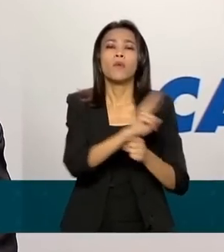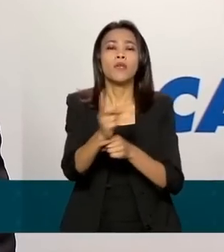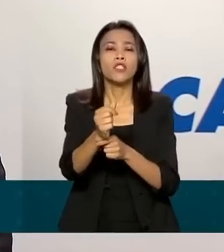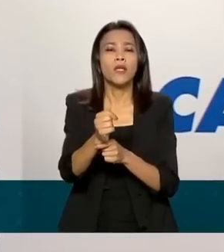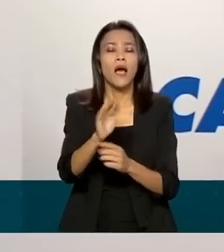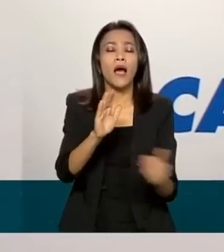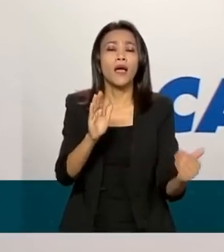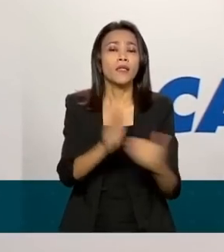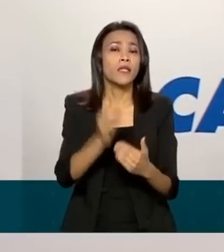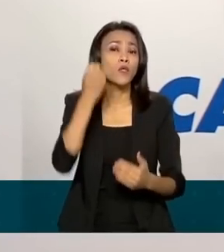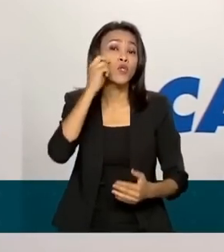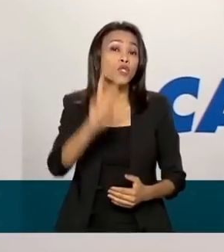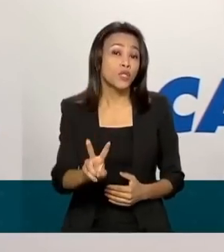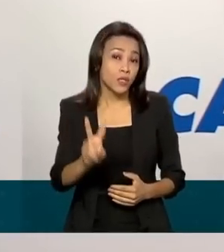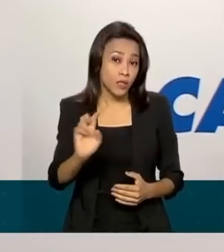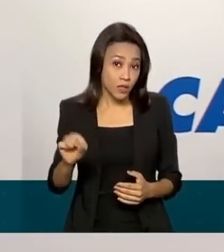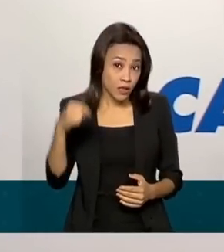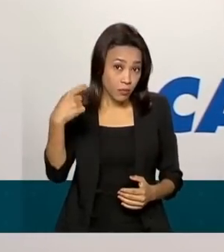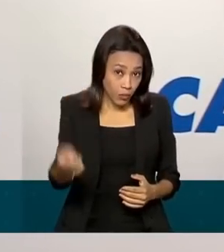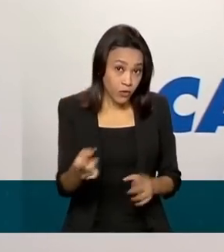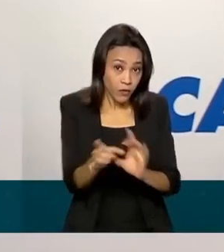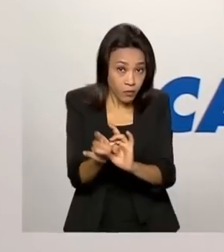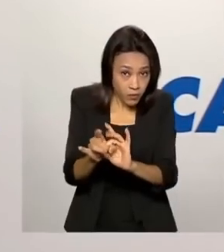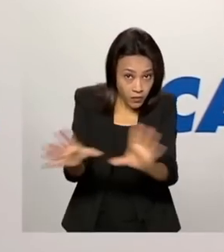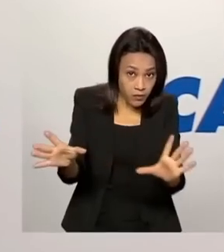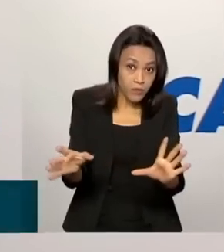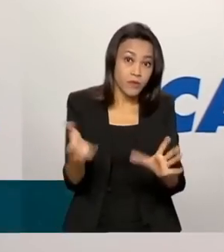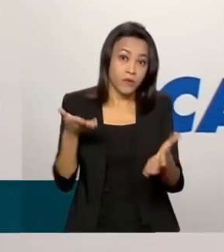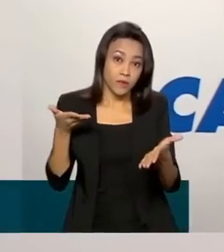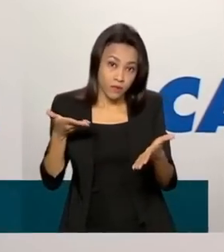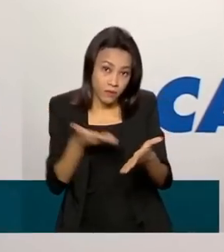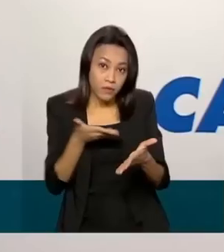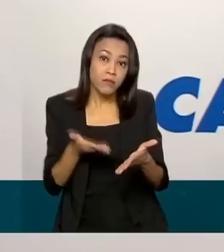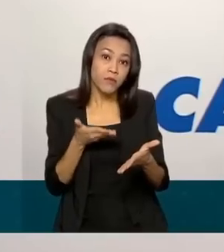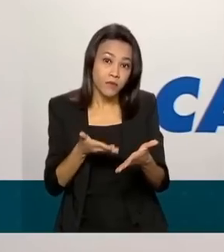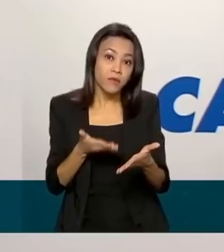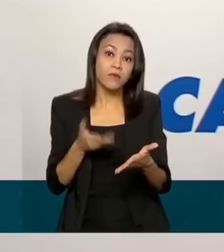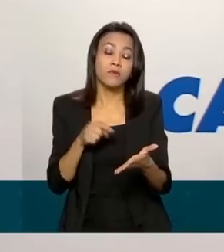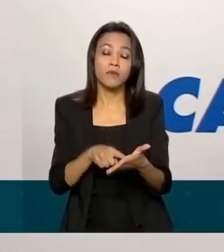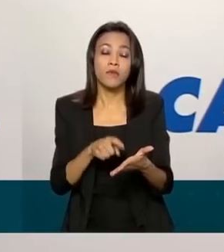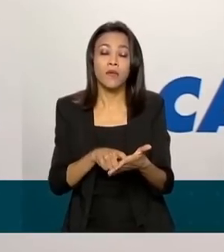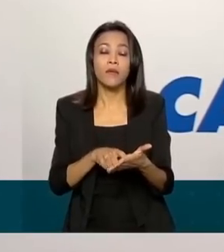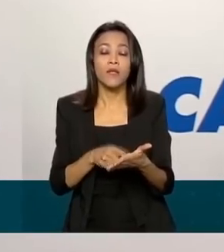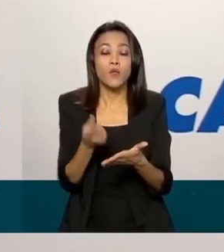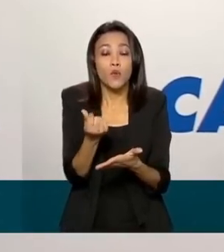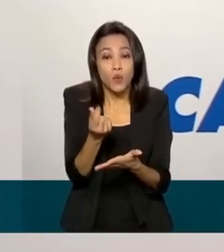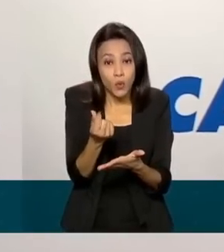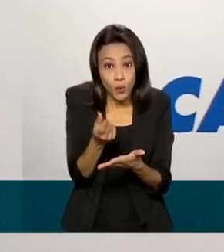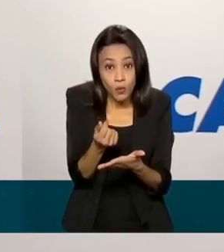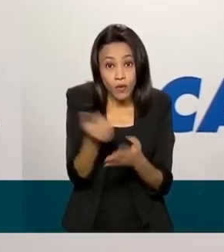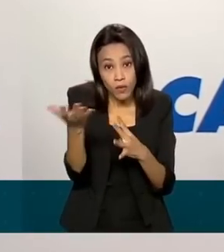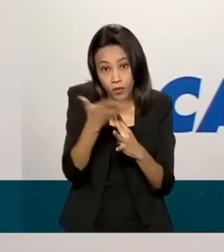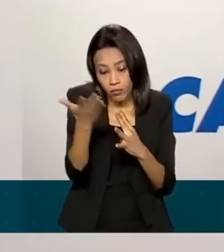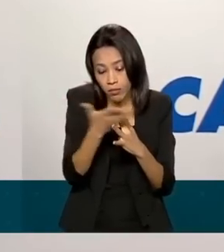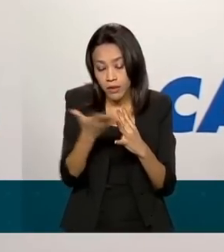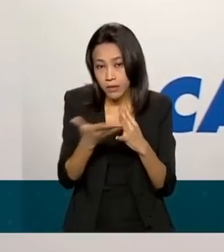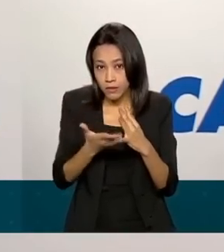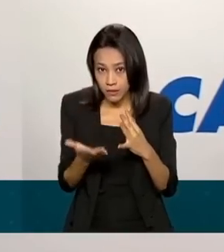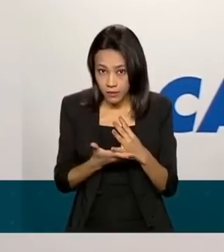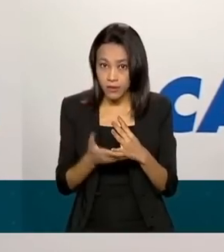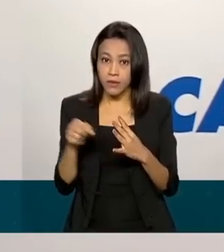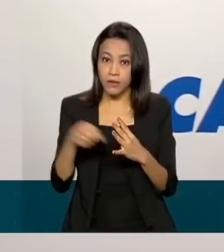dias úteis depois da averbação, ou seja, da gravação do valor da parcela no